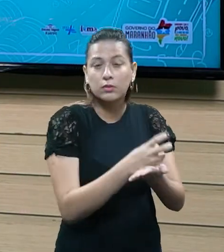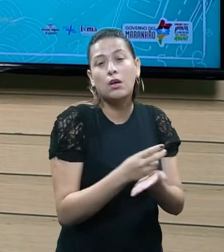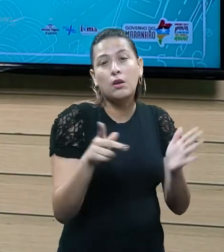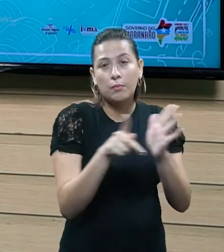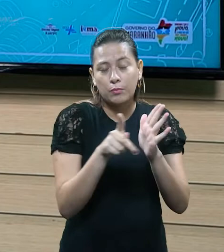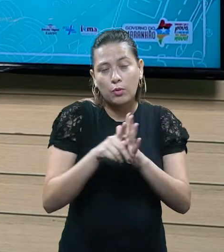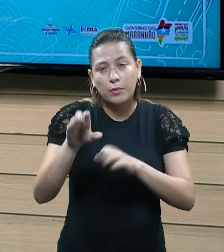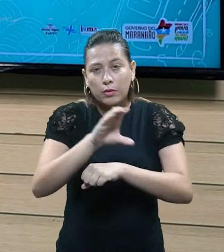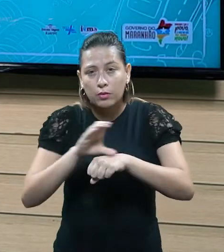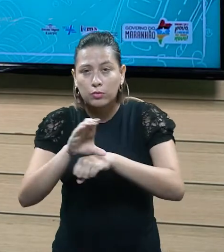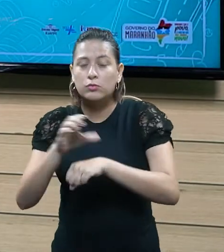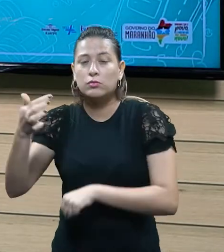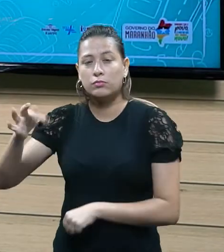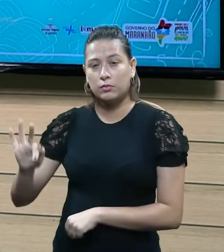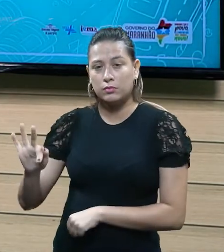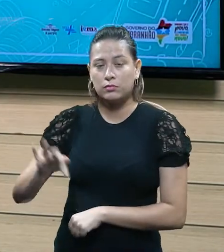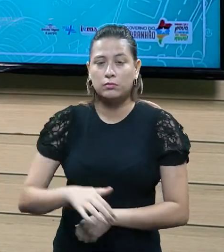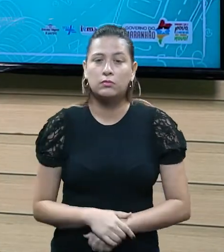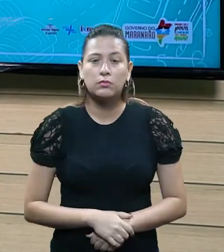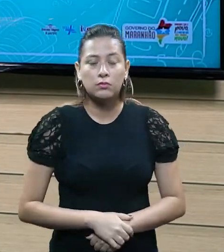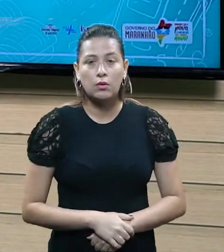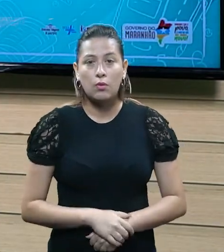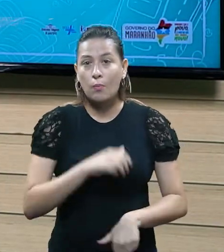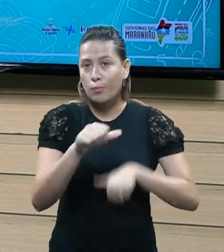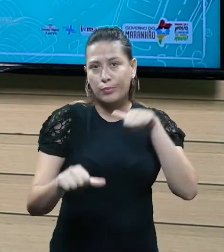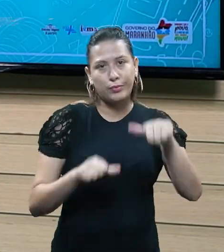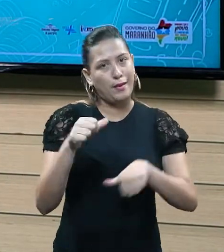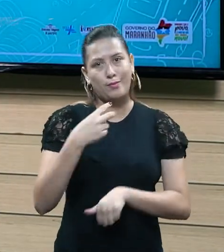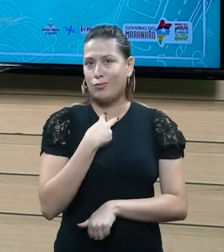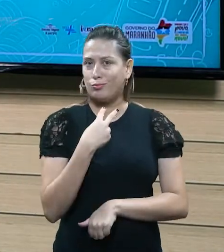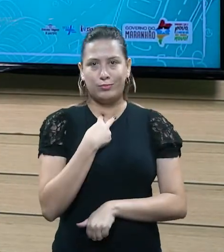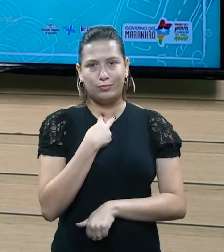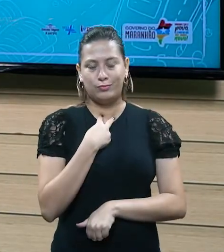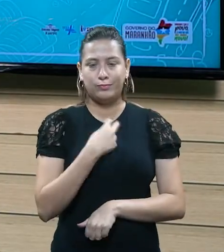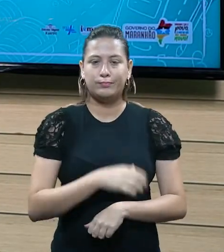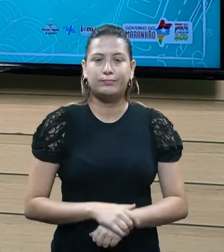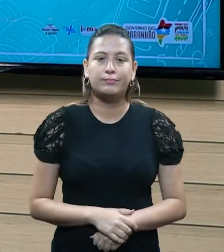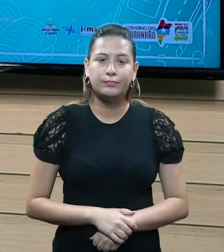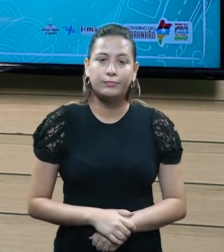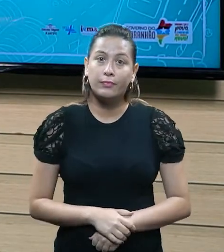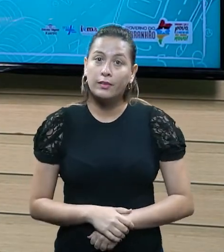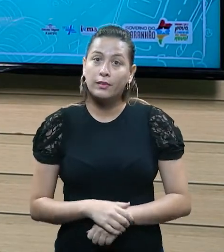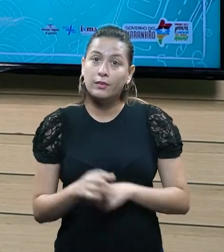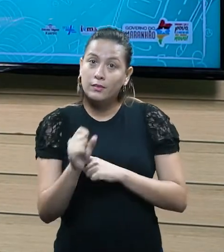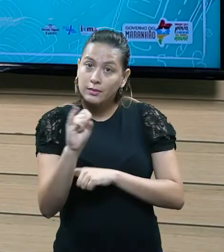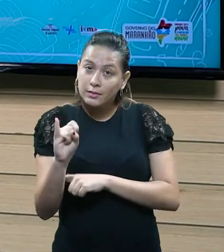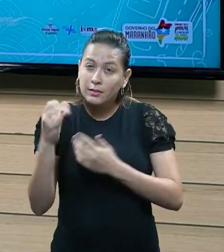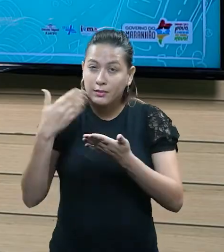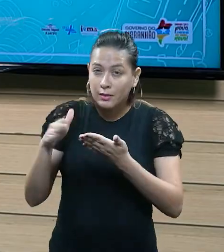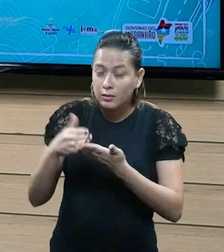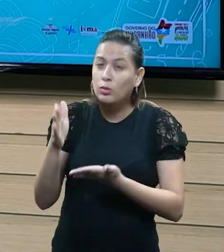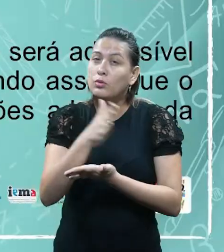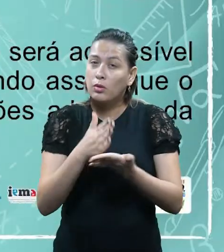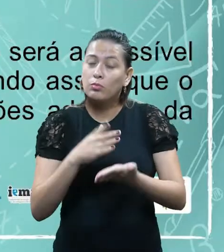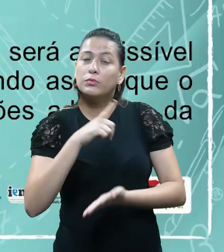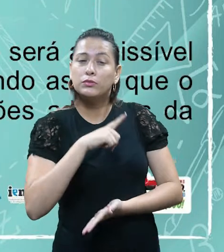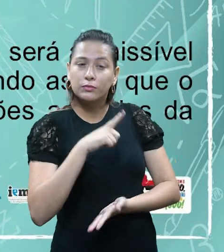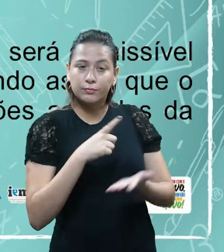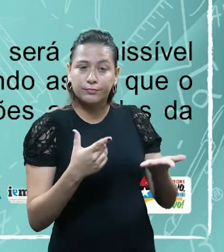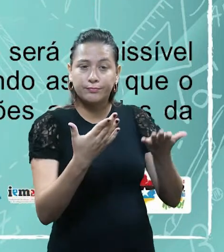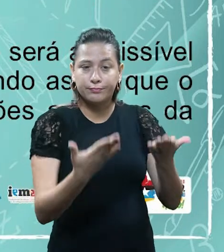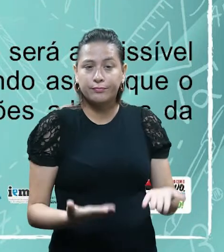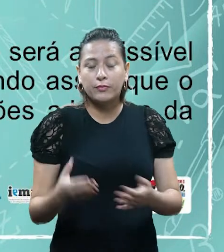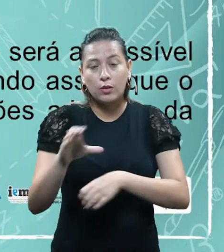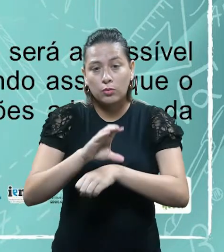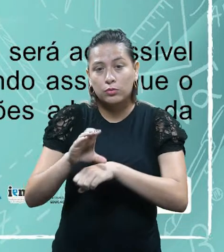Constituição Federal, ela não pode ser alterada, salvo, né, algumas exceções. Bom,